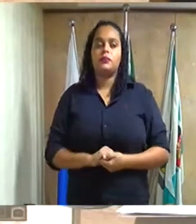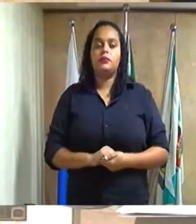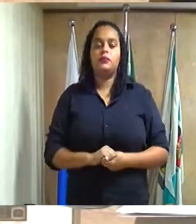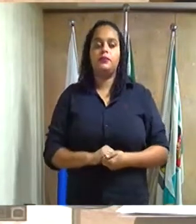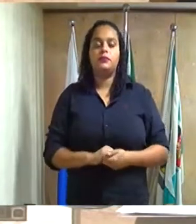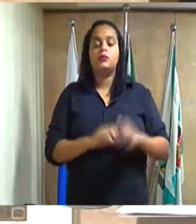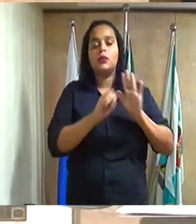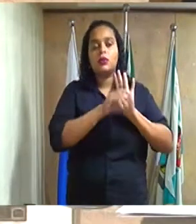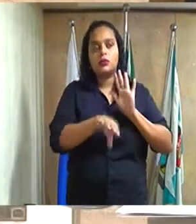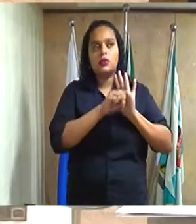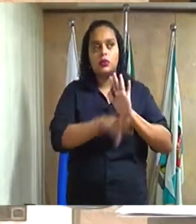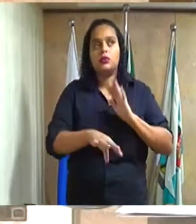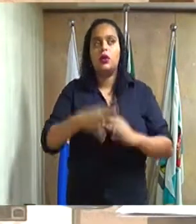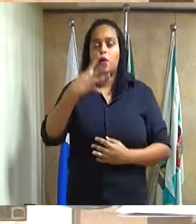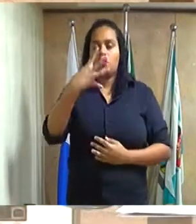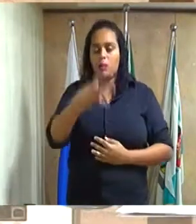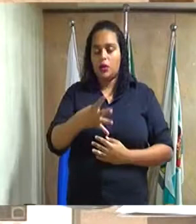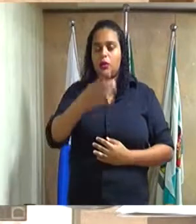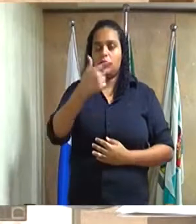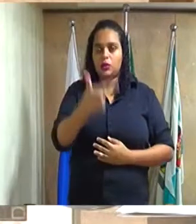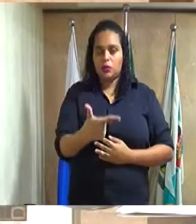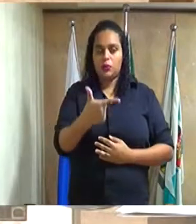Indicação número 42,